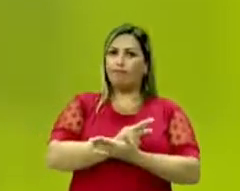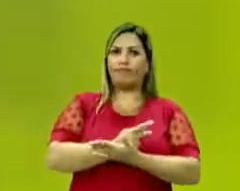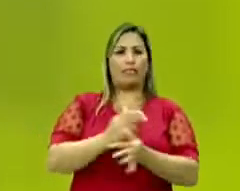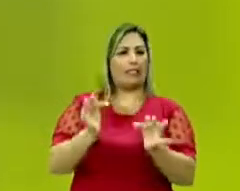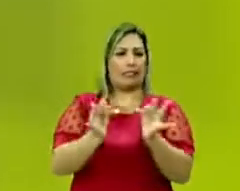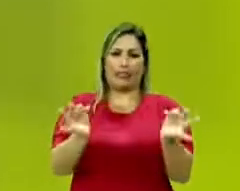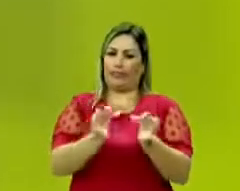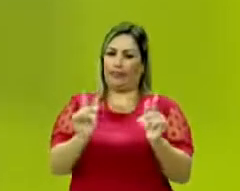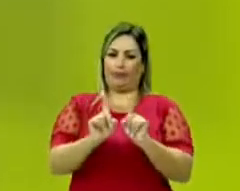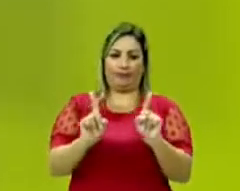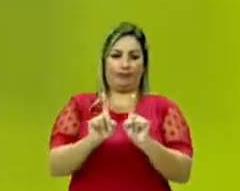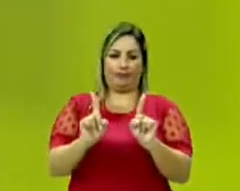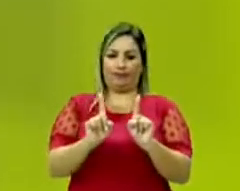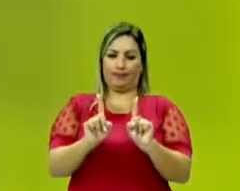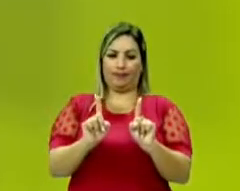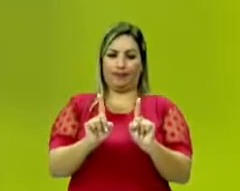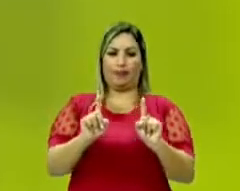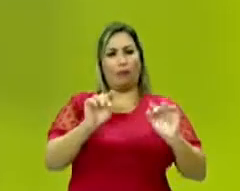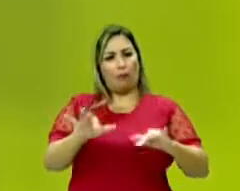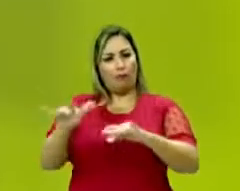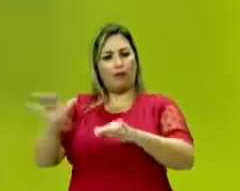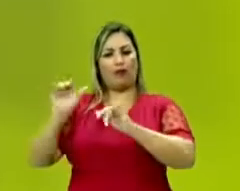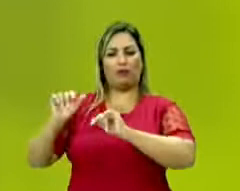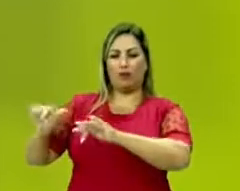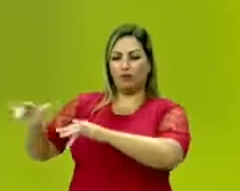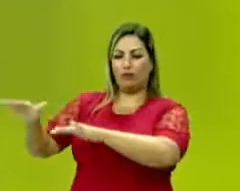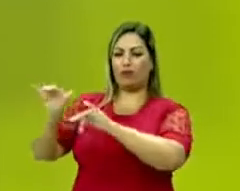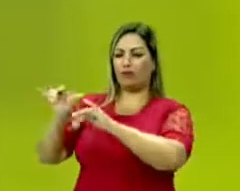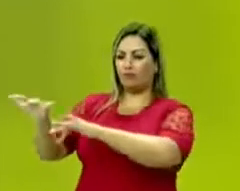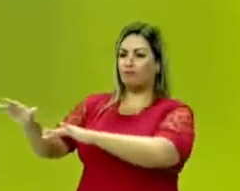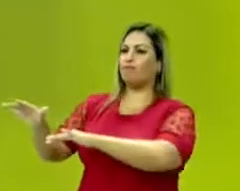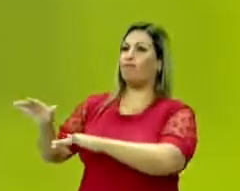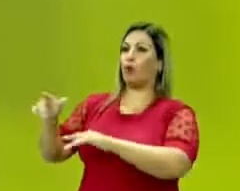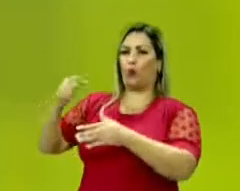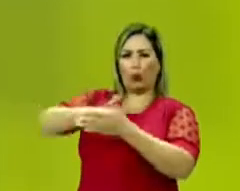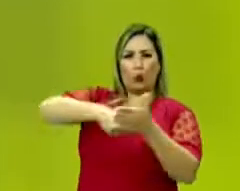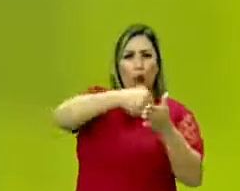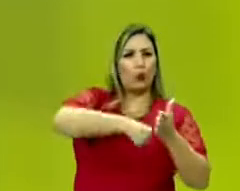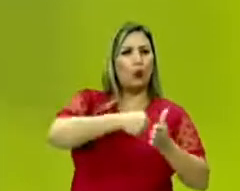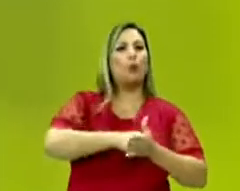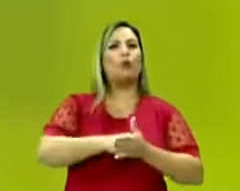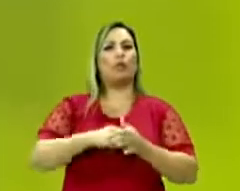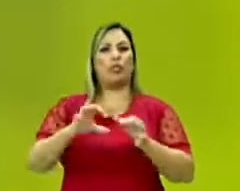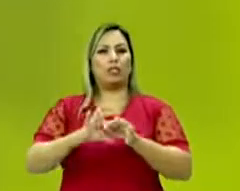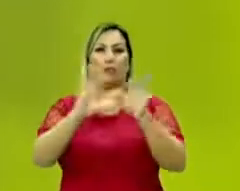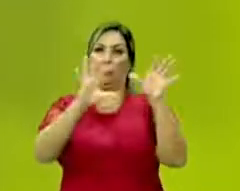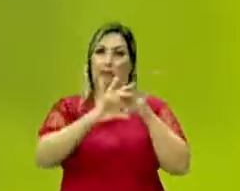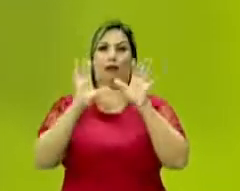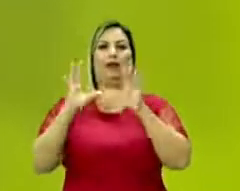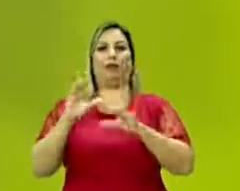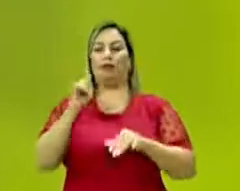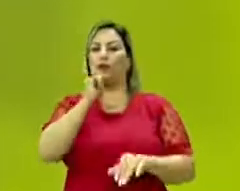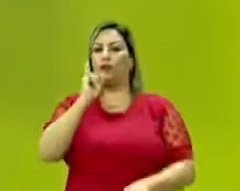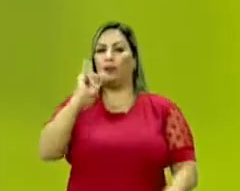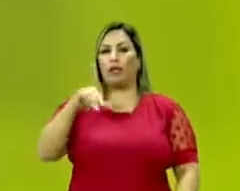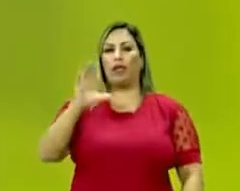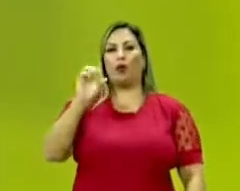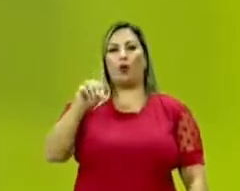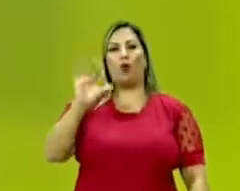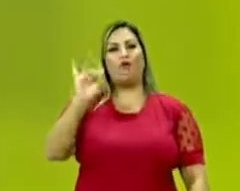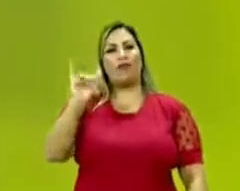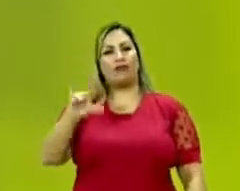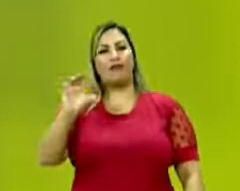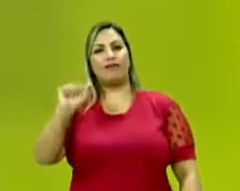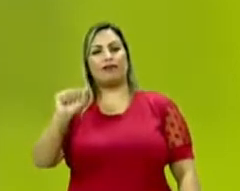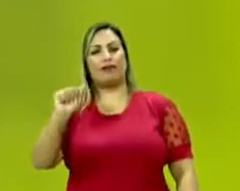forma simples. Muitos movimentos regionais de luta pela emancipação vão estourar. A Inconfidência Mineira, a Conjuração